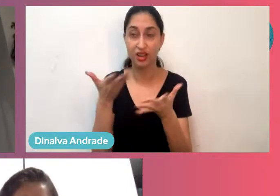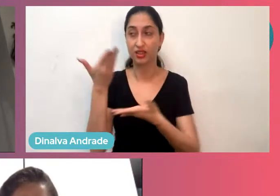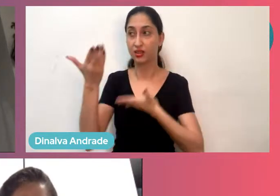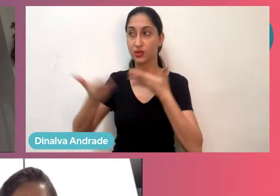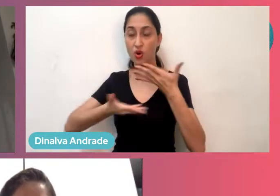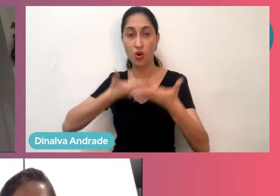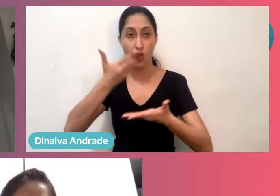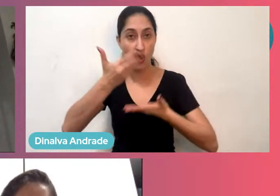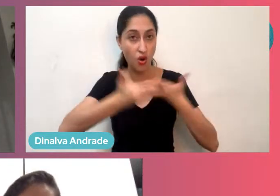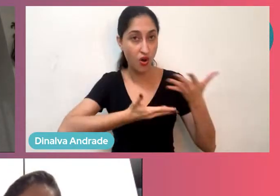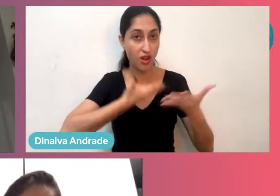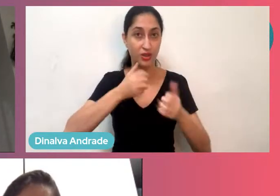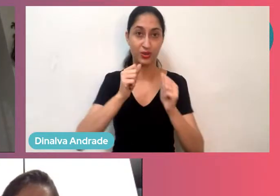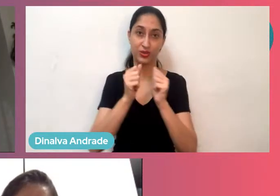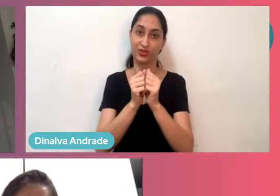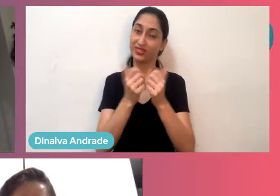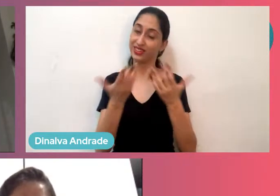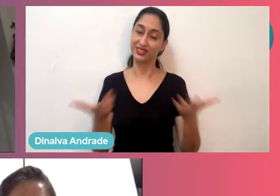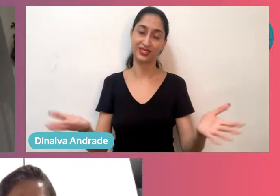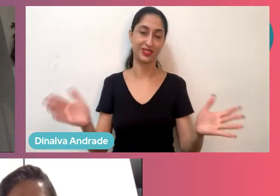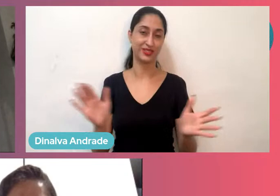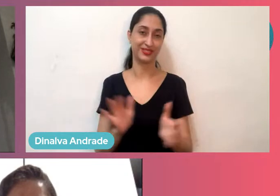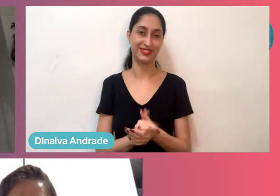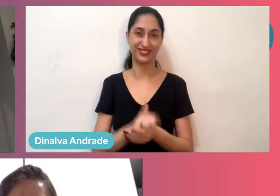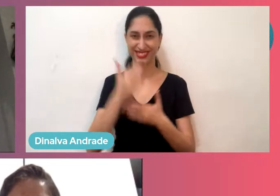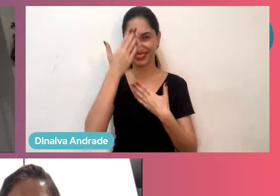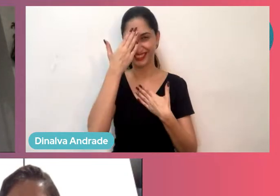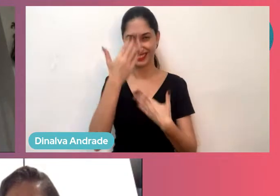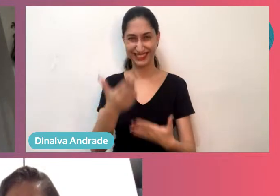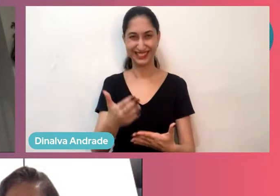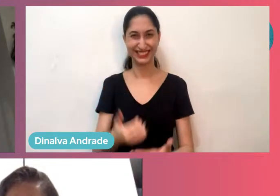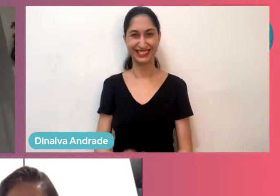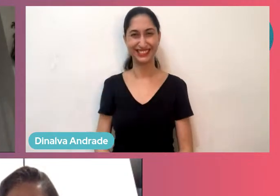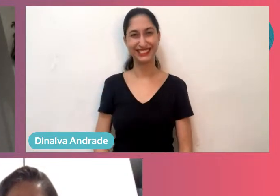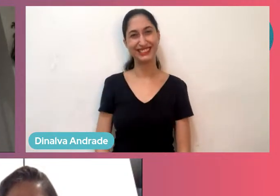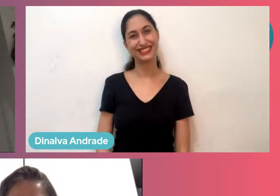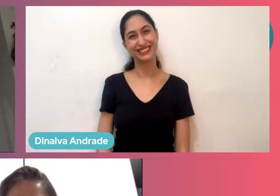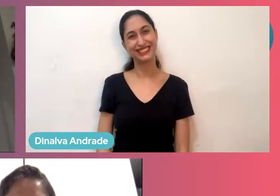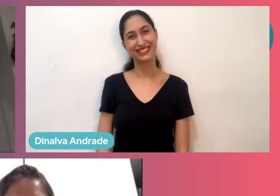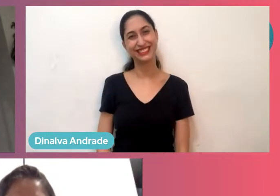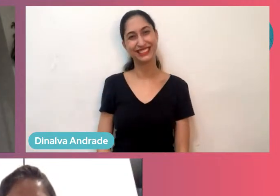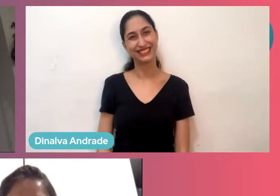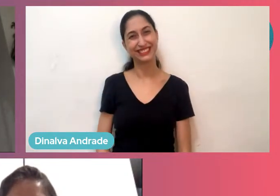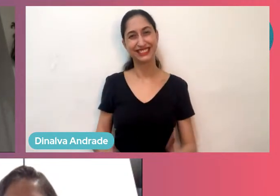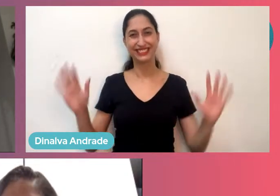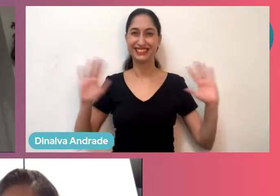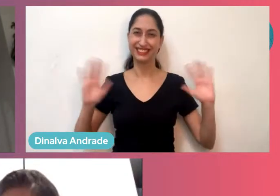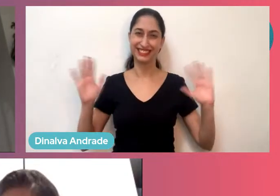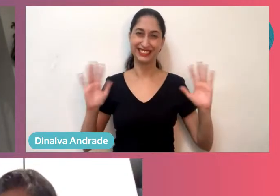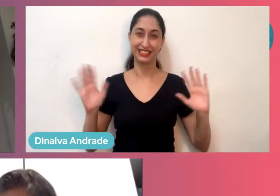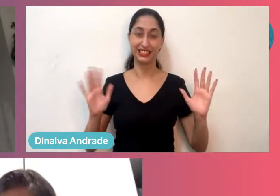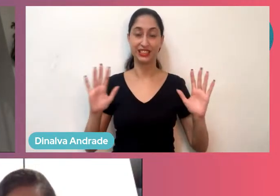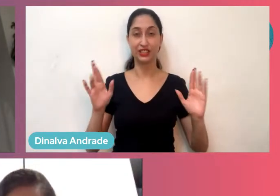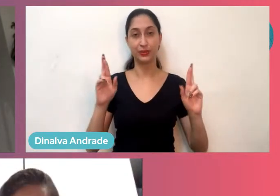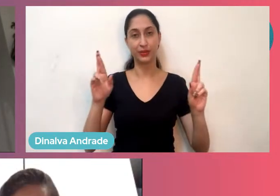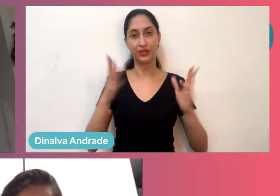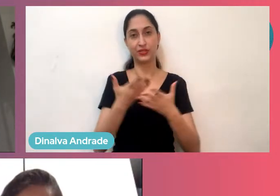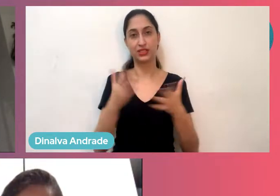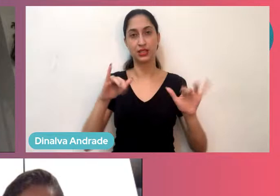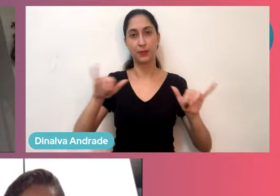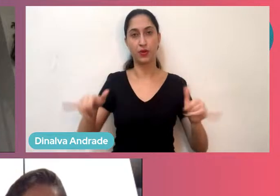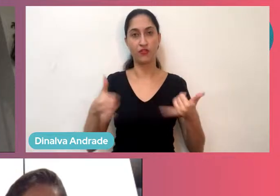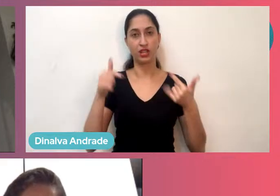no compartilhamento. é isso. Obrigada, Danilo. Obrigado a você, Laís. Pessoal, espero que vocês arrassem ainda.